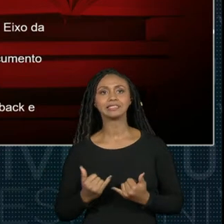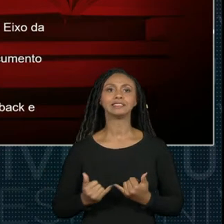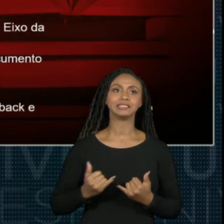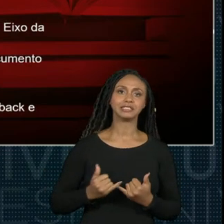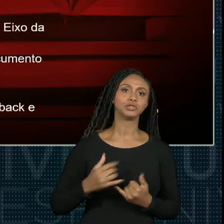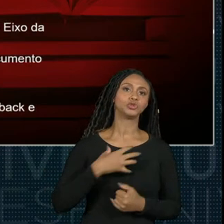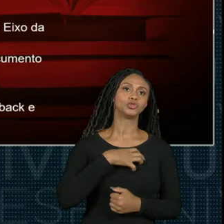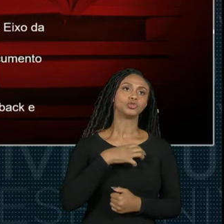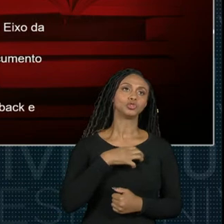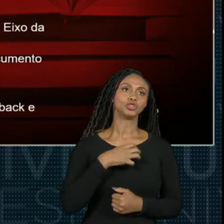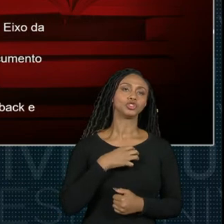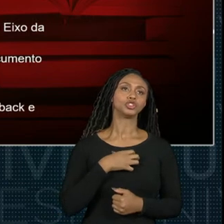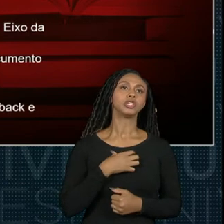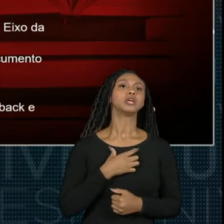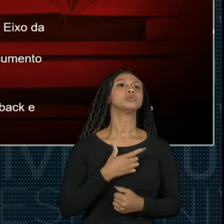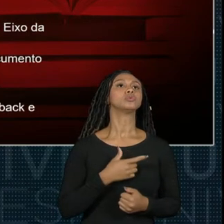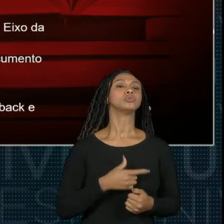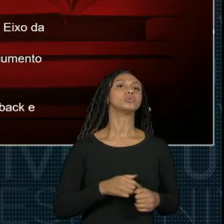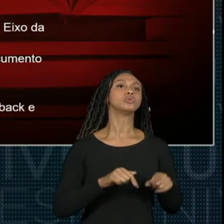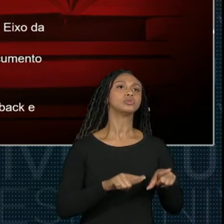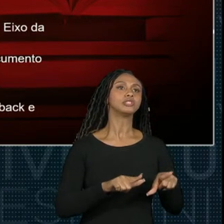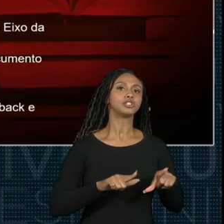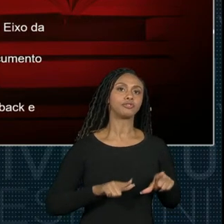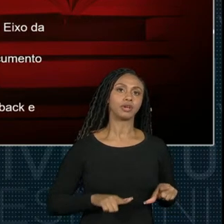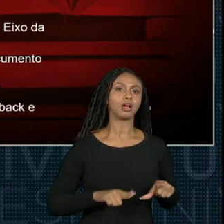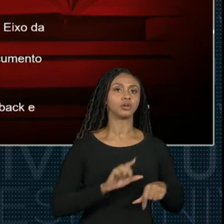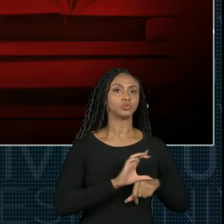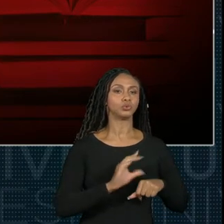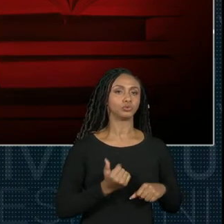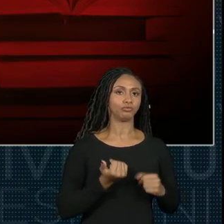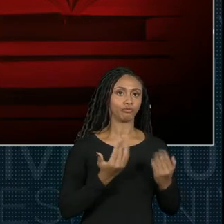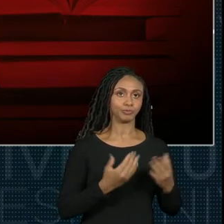fluxo das certificações extracurriculares.